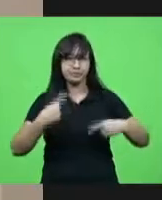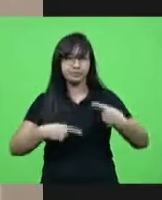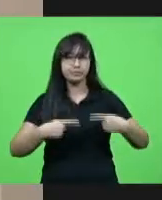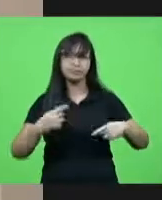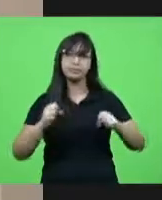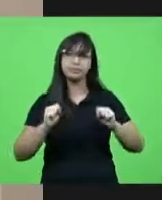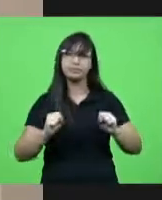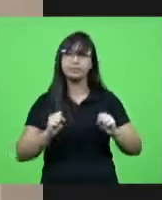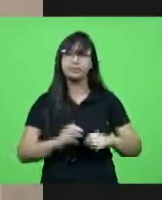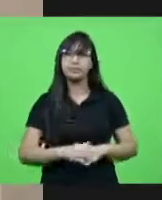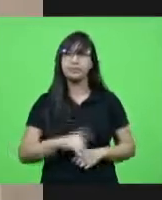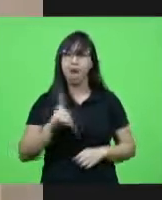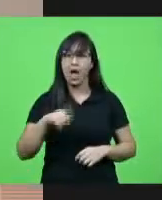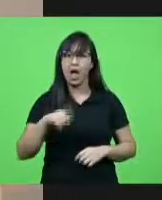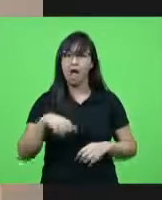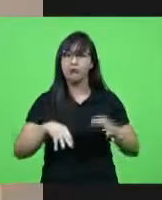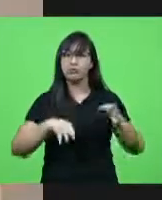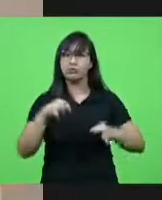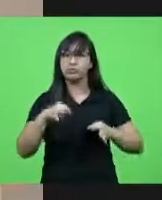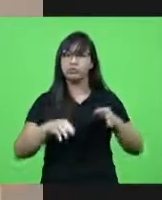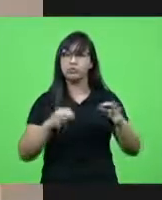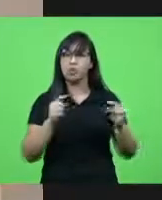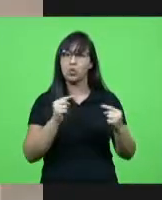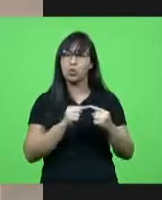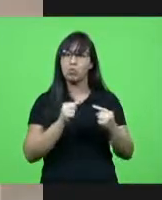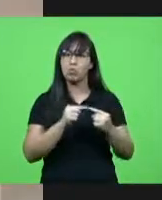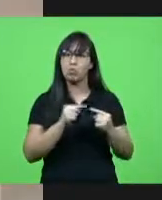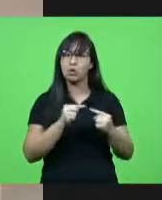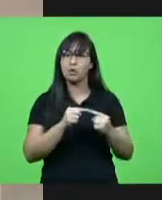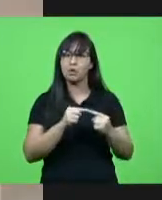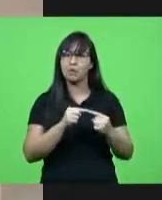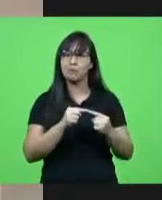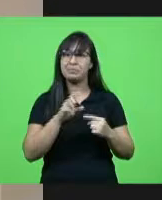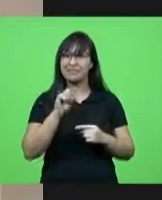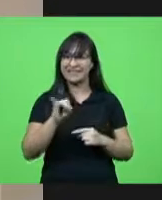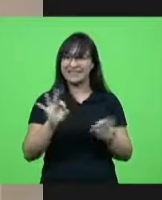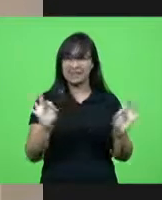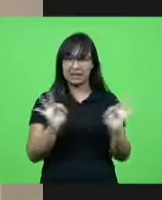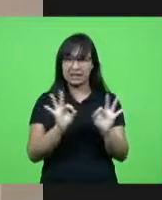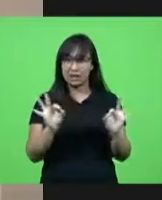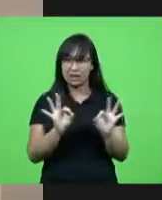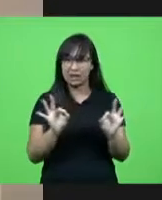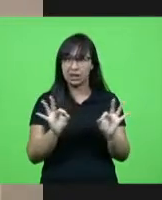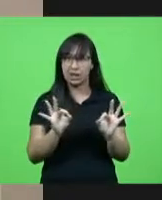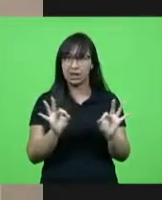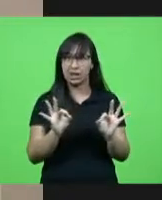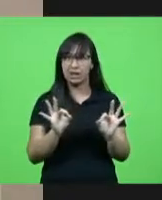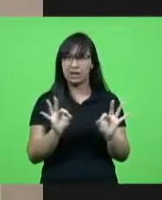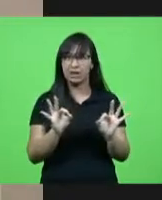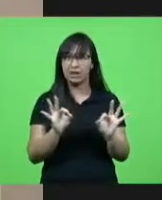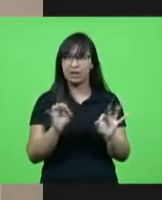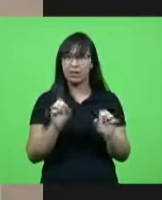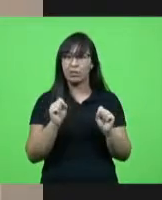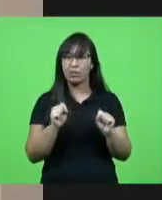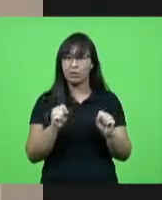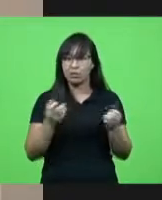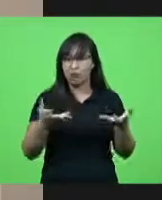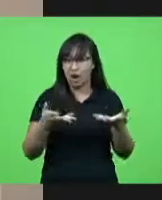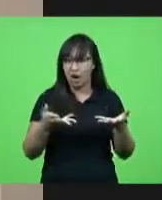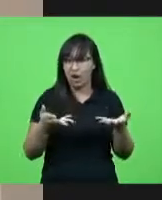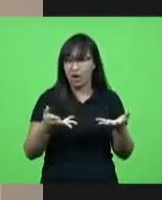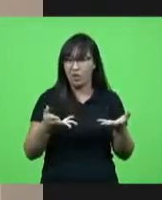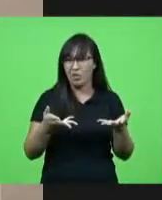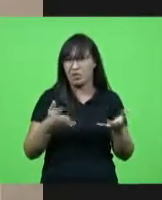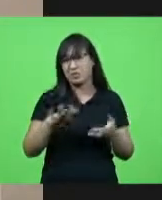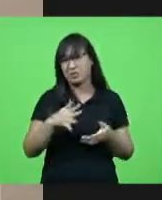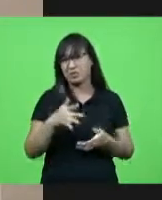é uma questão de justiça e sem uma medida como essa nós vamos levar no ritmo atual em torno